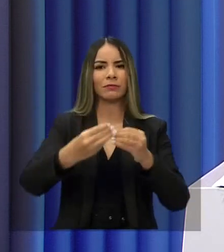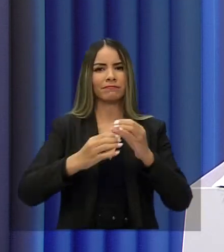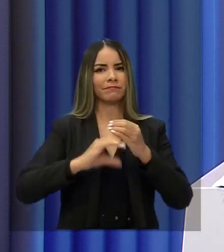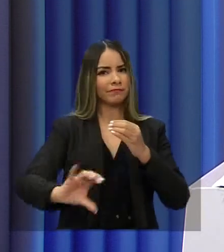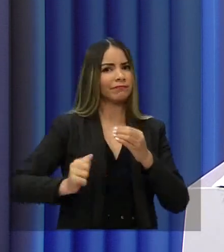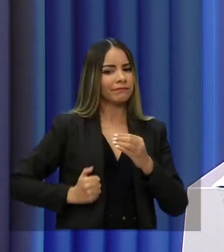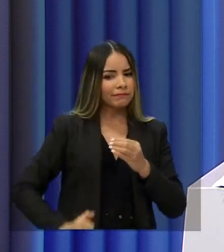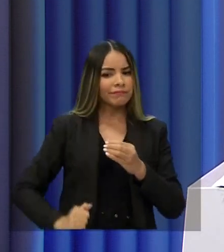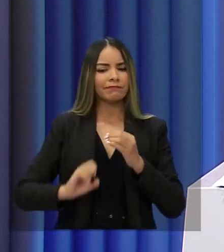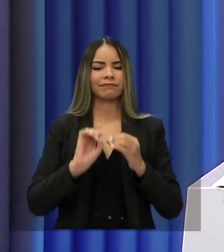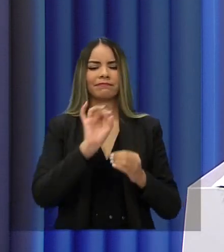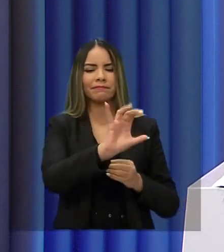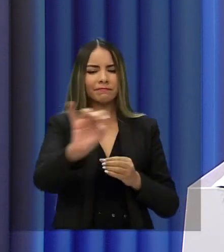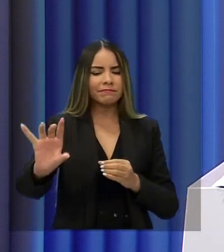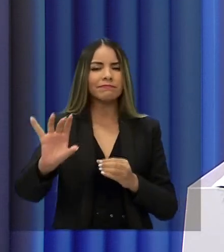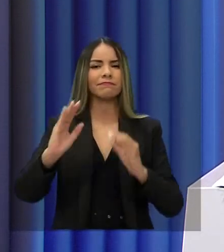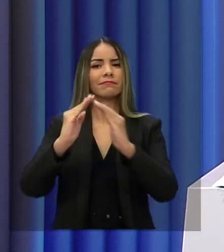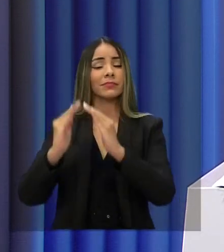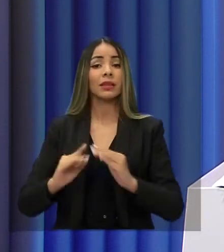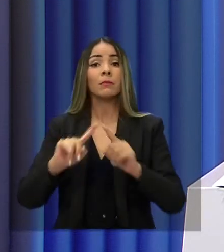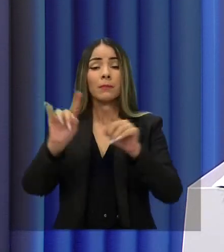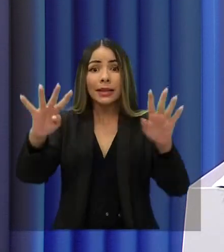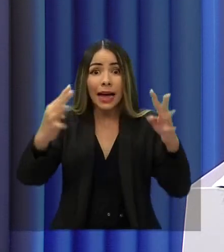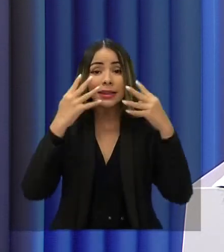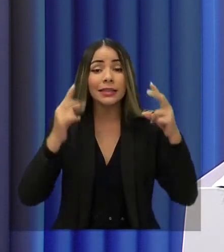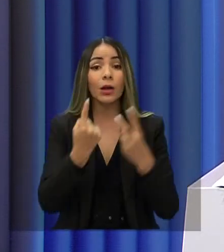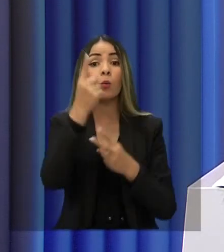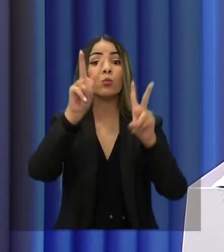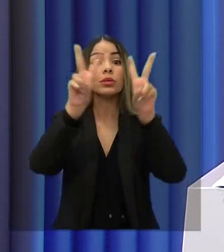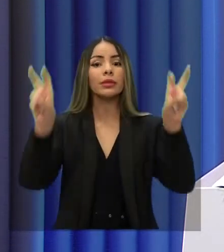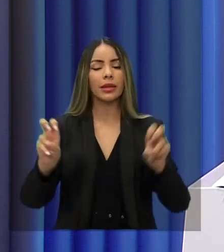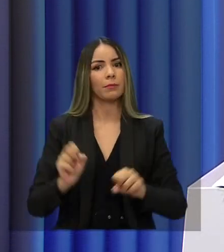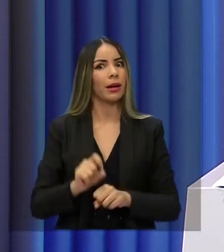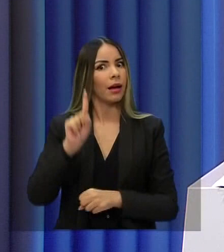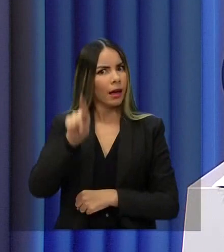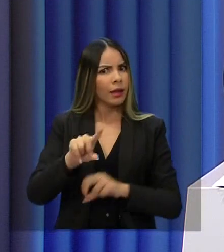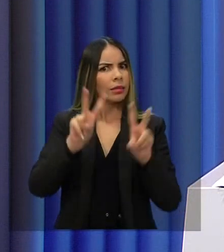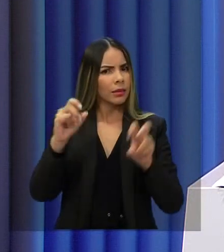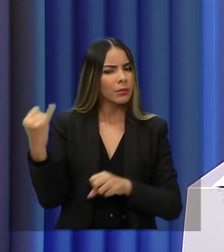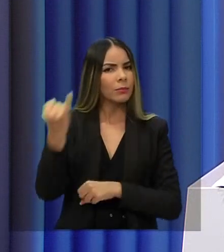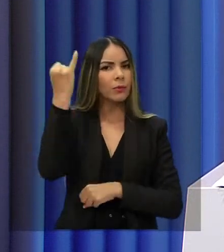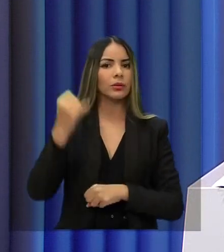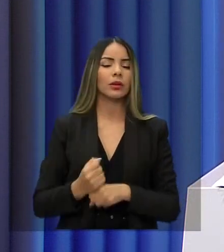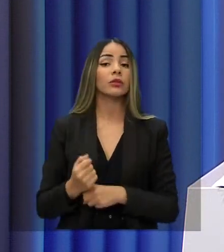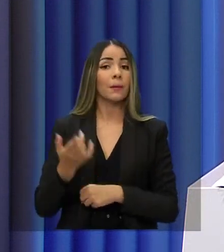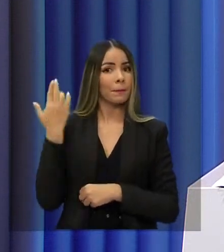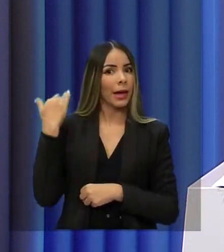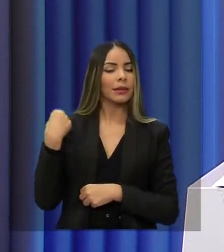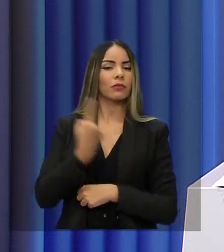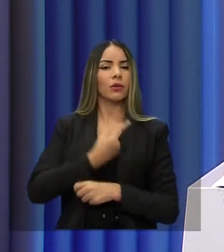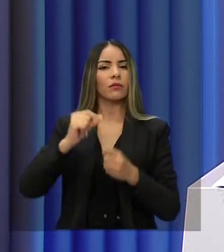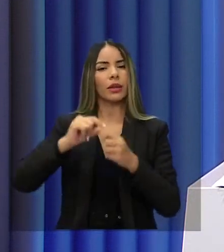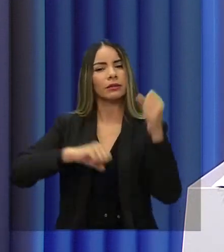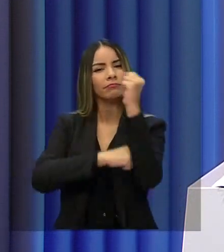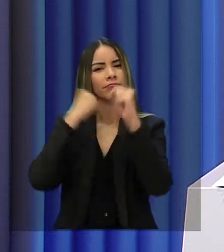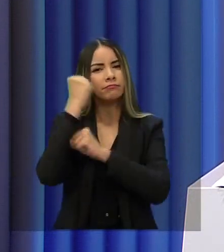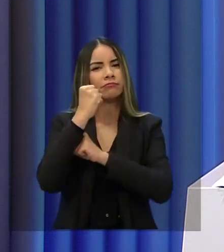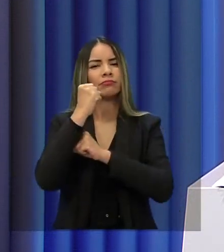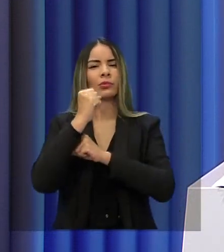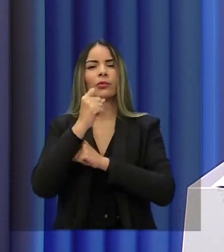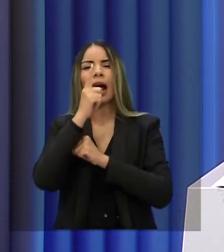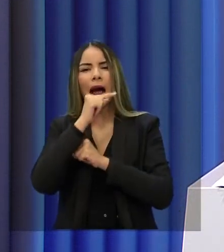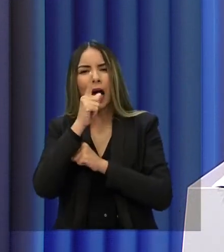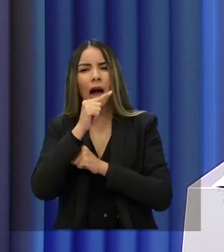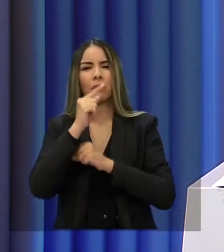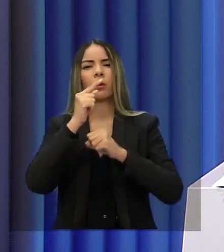Mas, olha, minha gente, eu quero chamar a atenção de vocês para um assunto. Tão importante quanto a gente fazer a infraestrutura, levar o esgoto e levar a